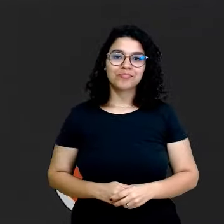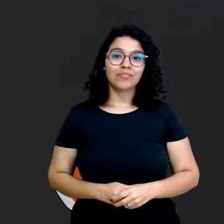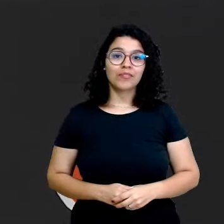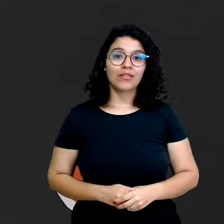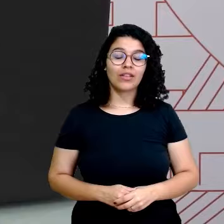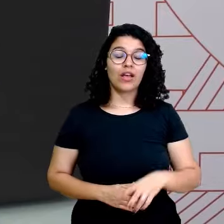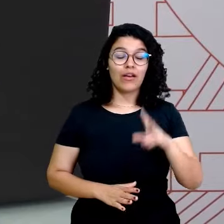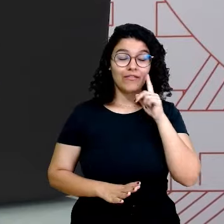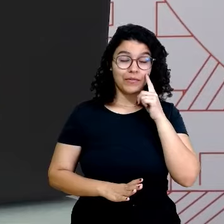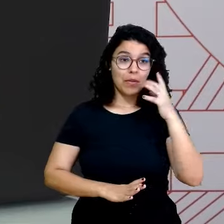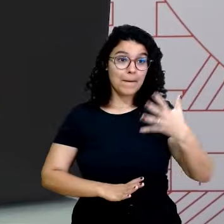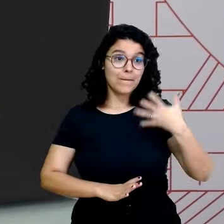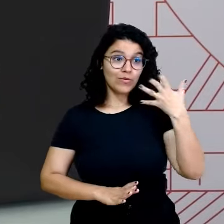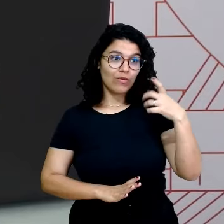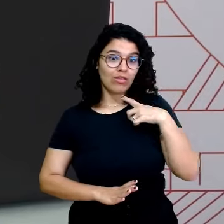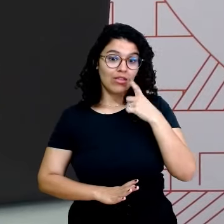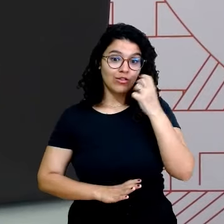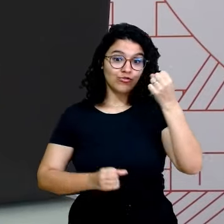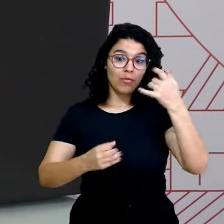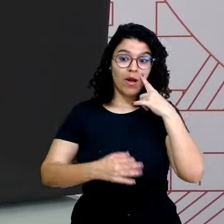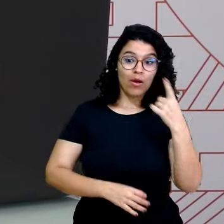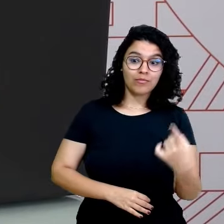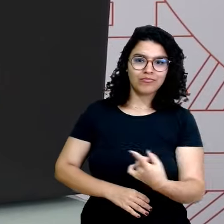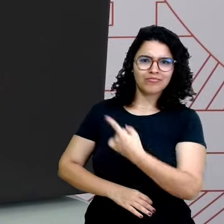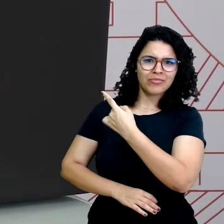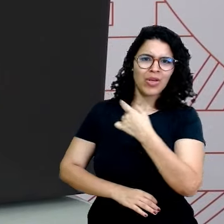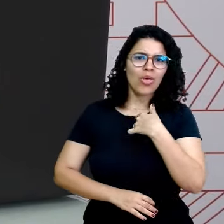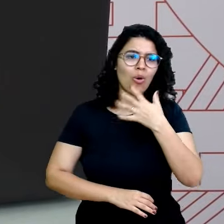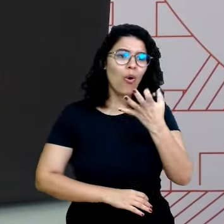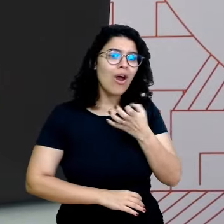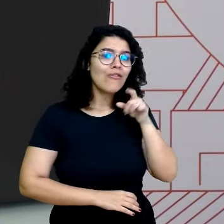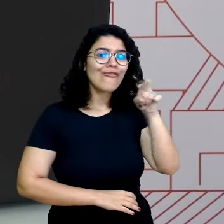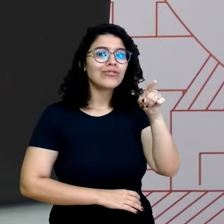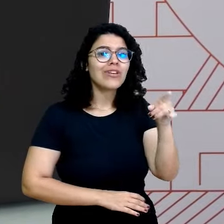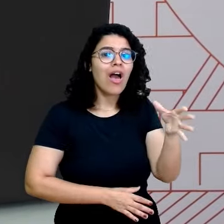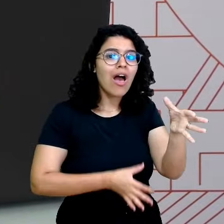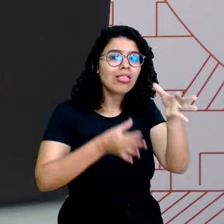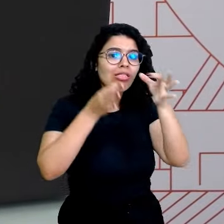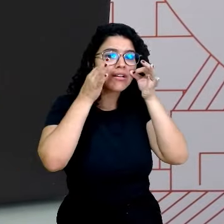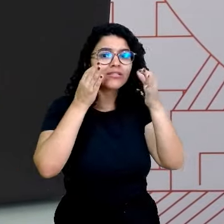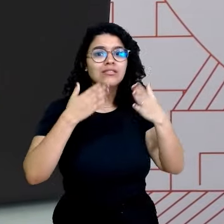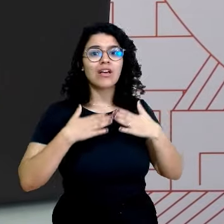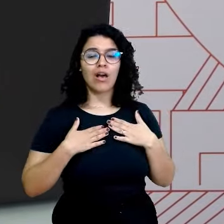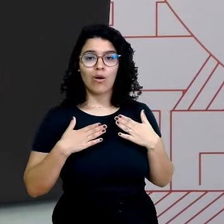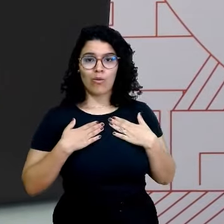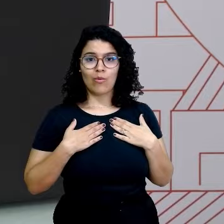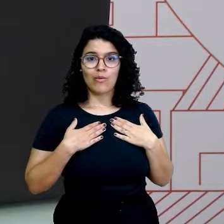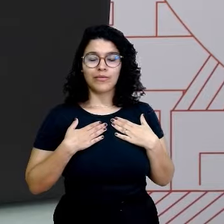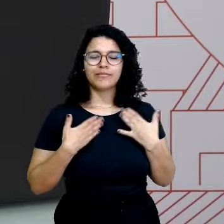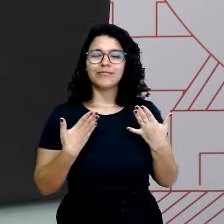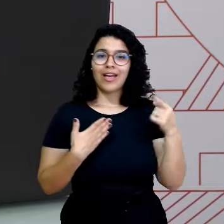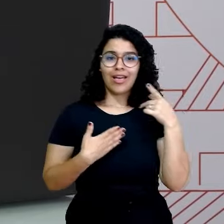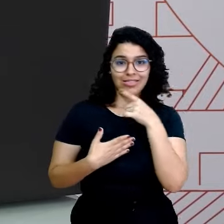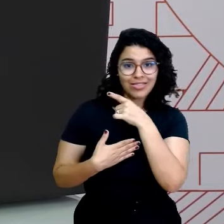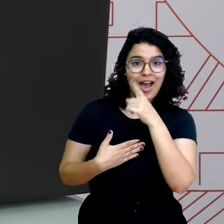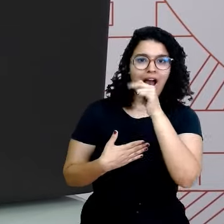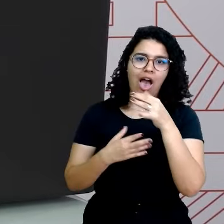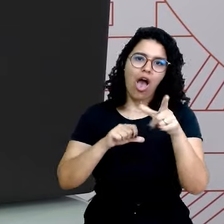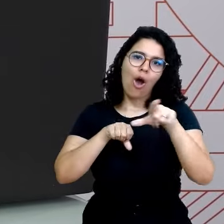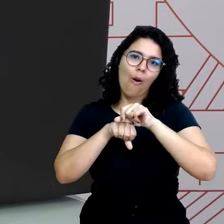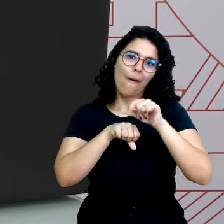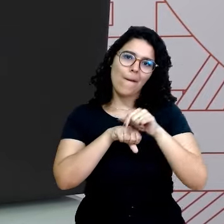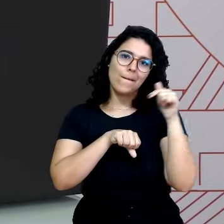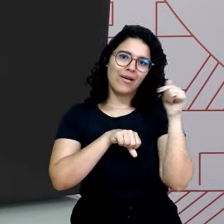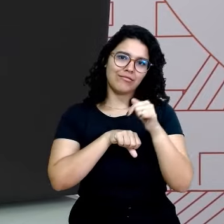diz assim, ó, Eu só queria chamar a sua atenção. Pois é, esse é o argumento do eu lírico.